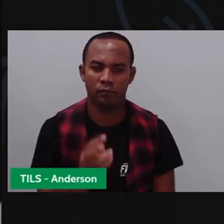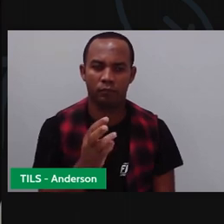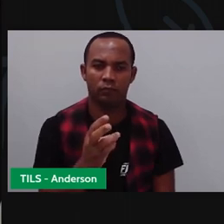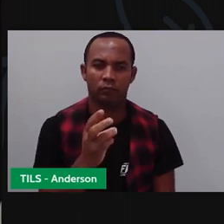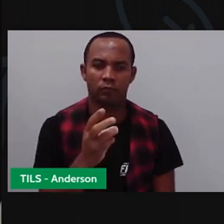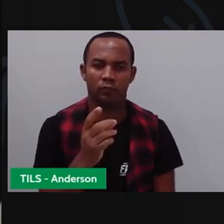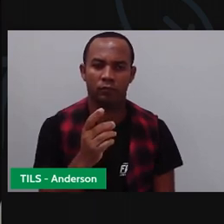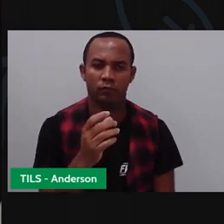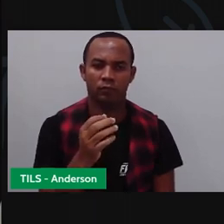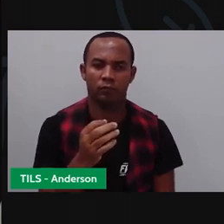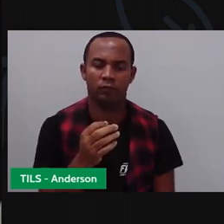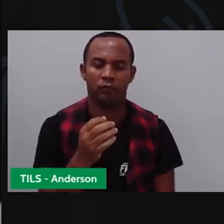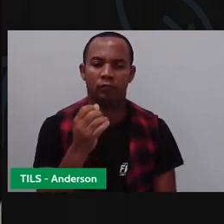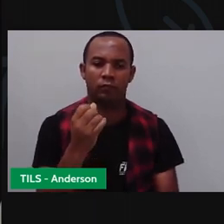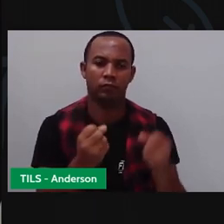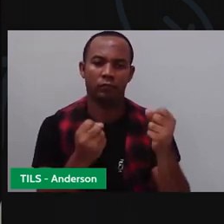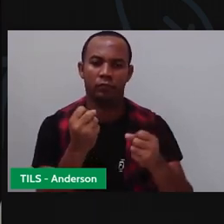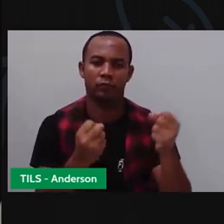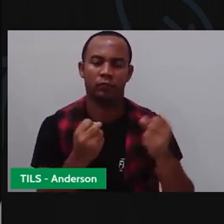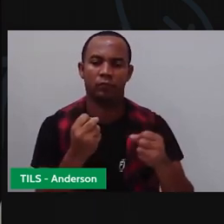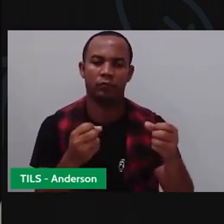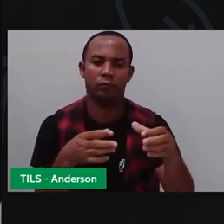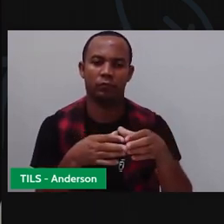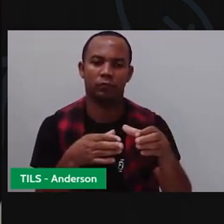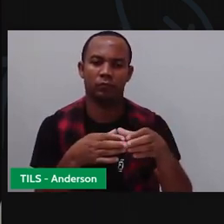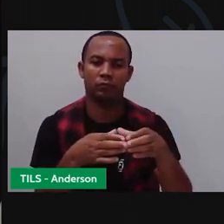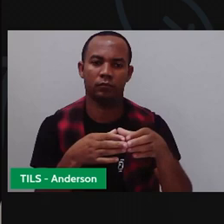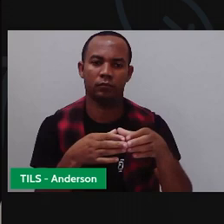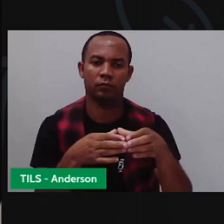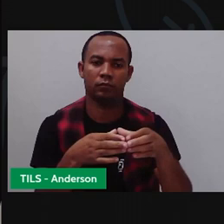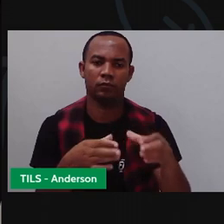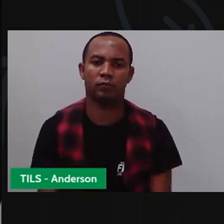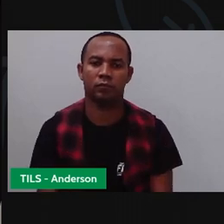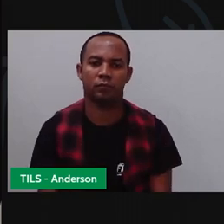carrinhos, né? São quantos grupos? Três, ó.